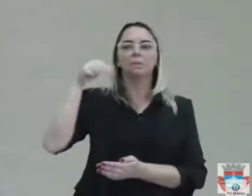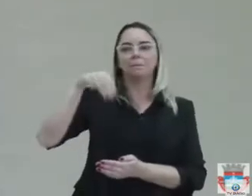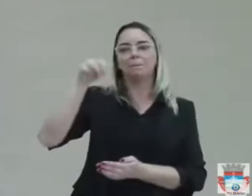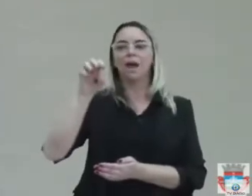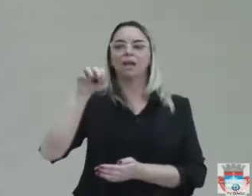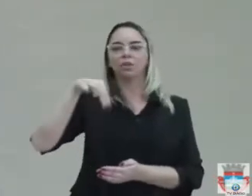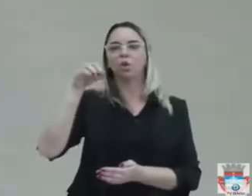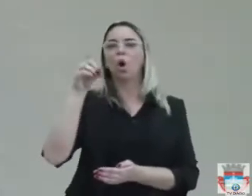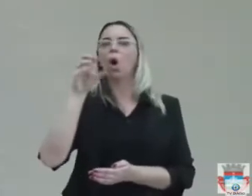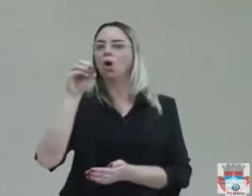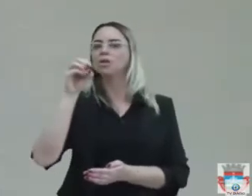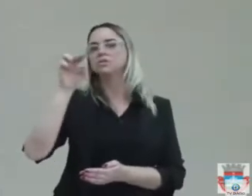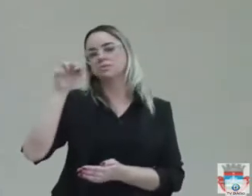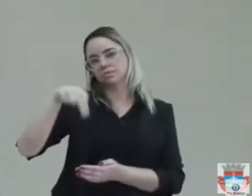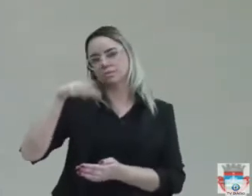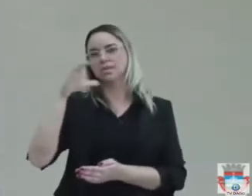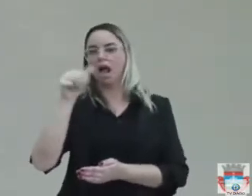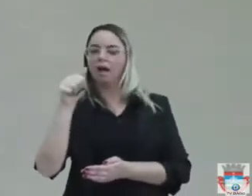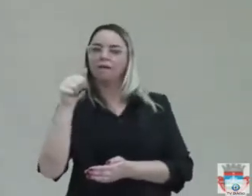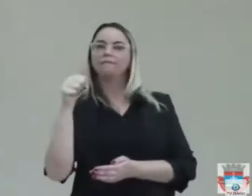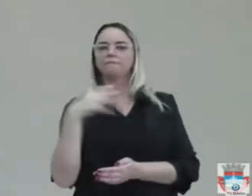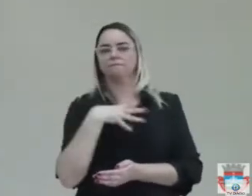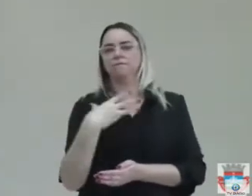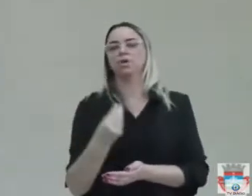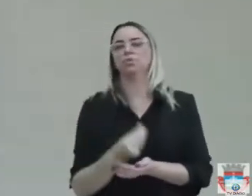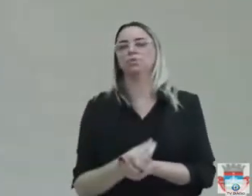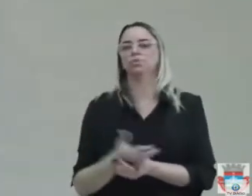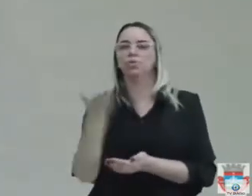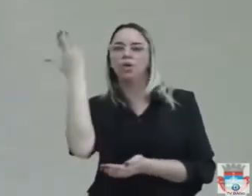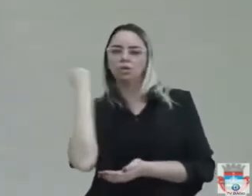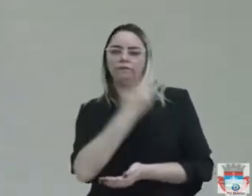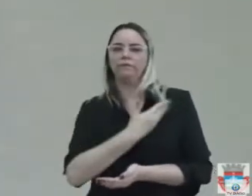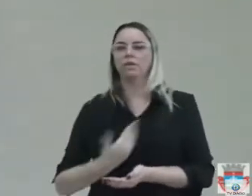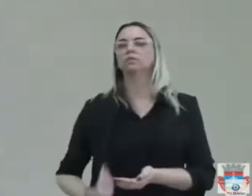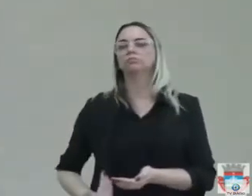que ele fez a Rua 8, tem lá o recurso, que ficou da gestão anterior.